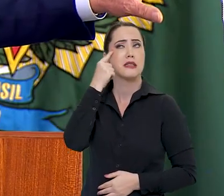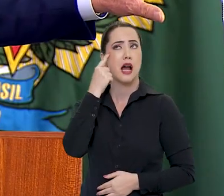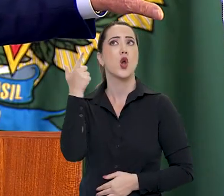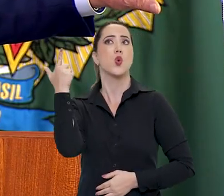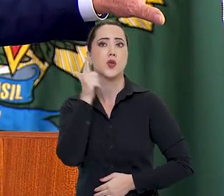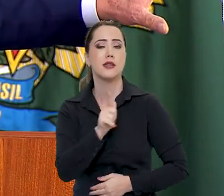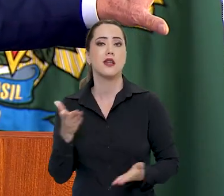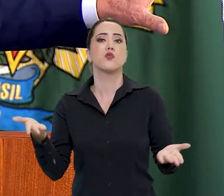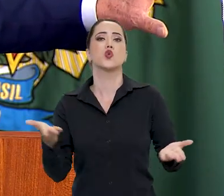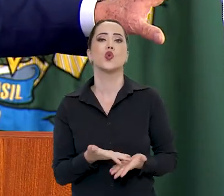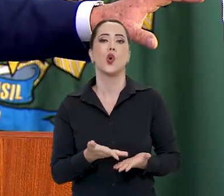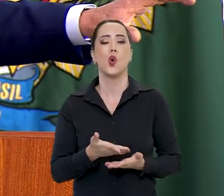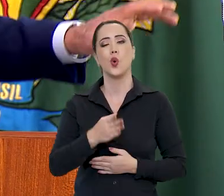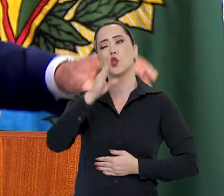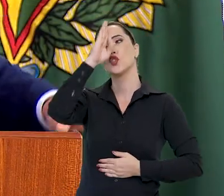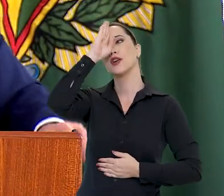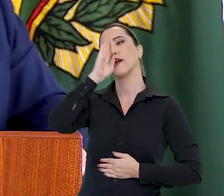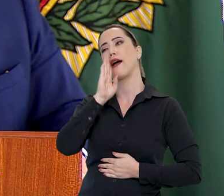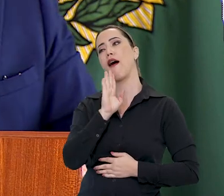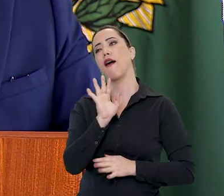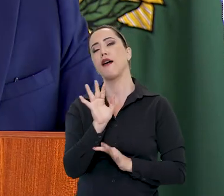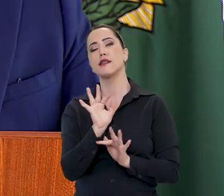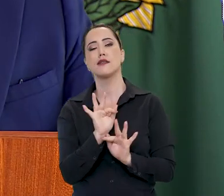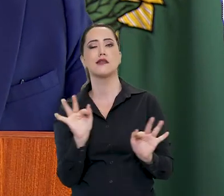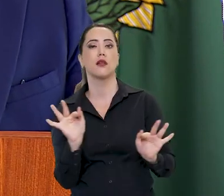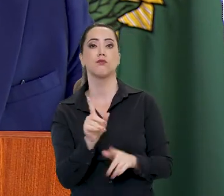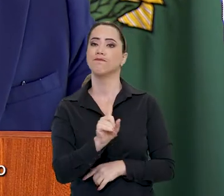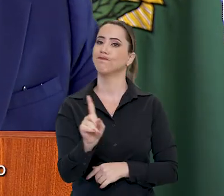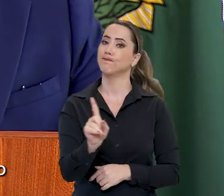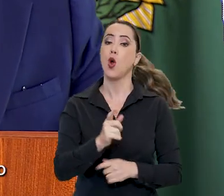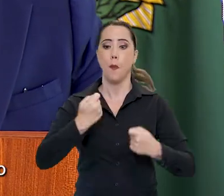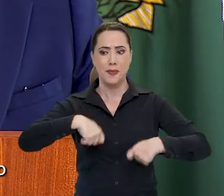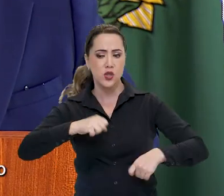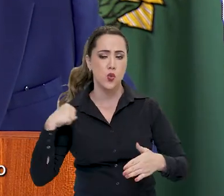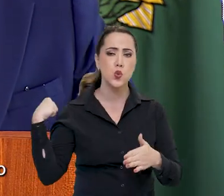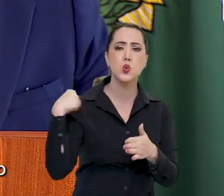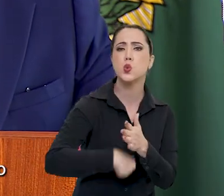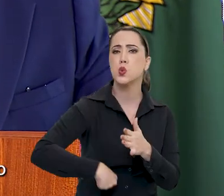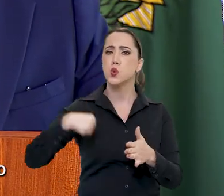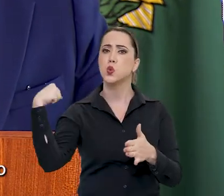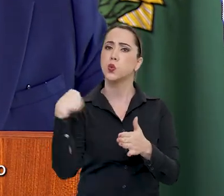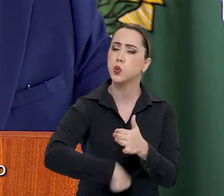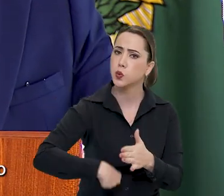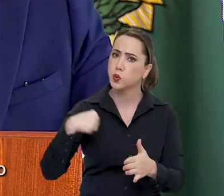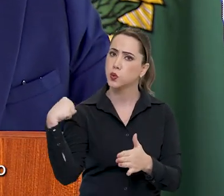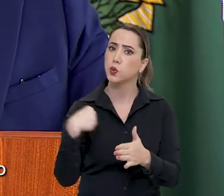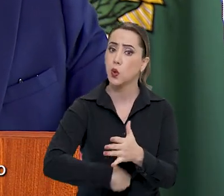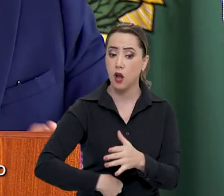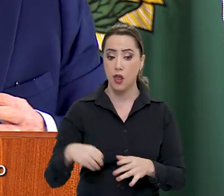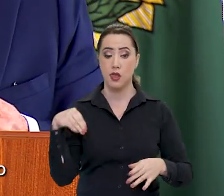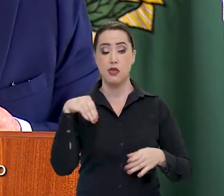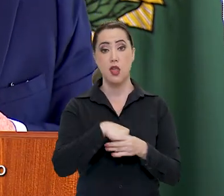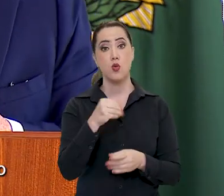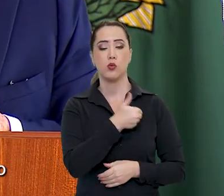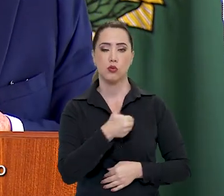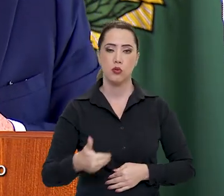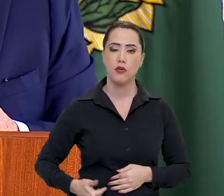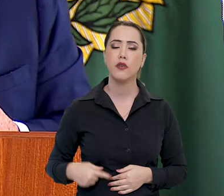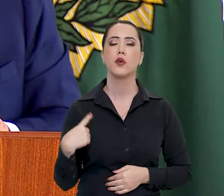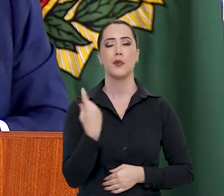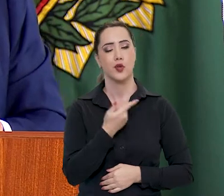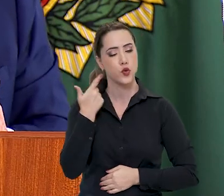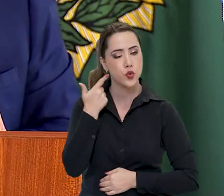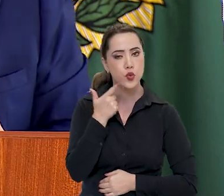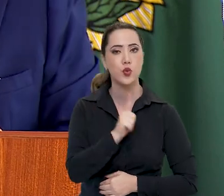o que nós chegamos hoje foi de graça. Foi muita briga dentro do governo